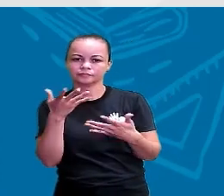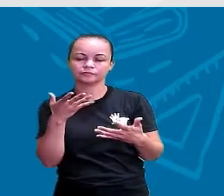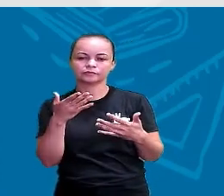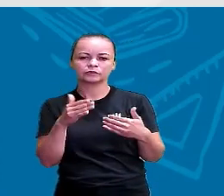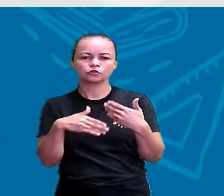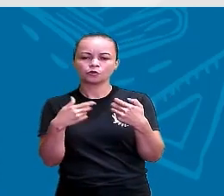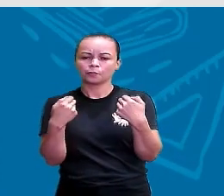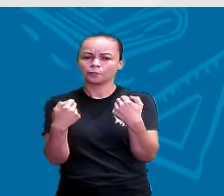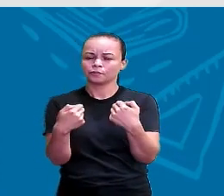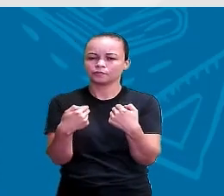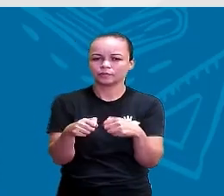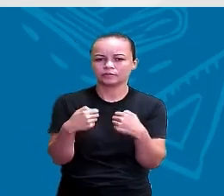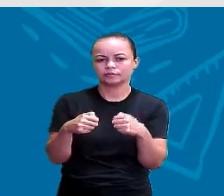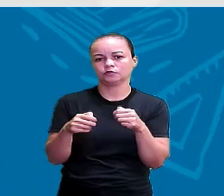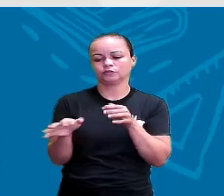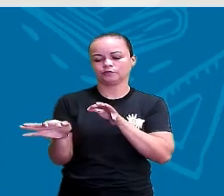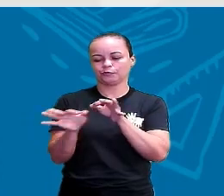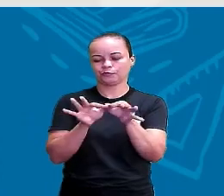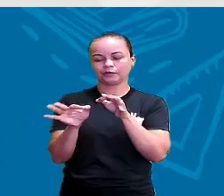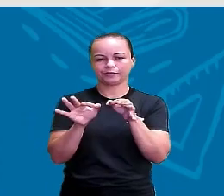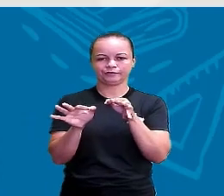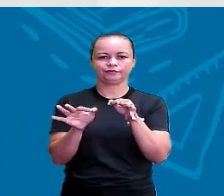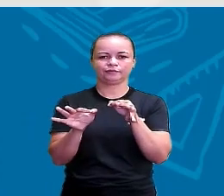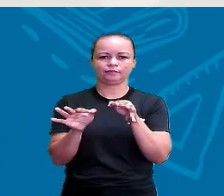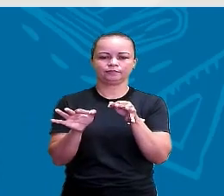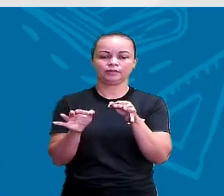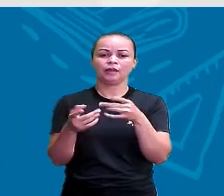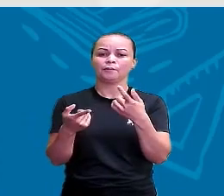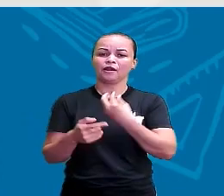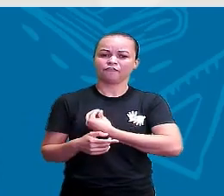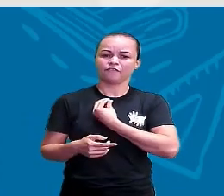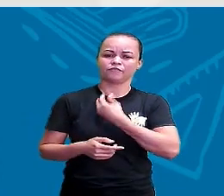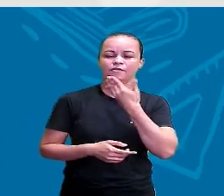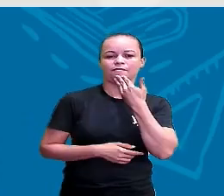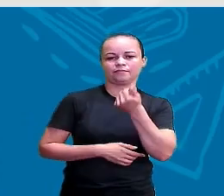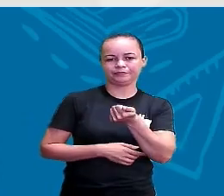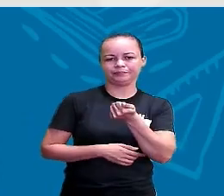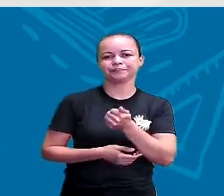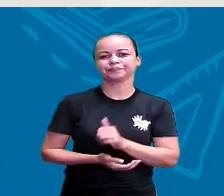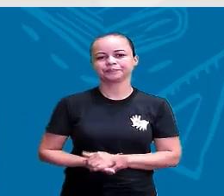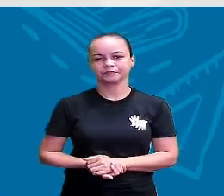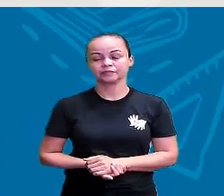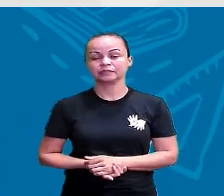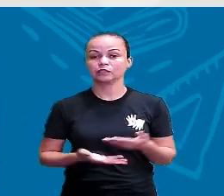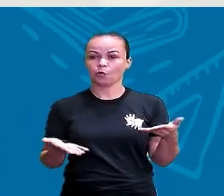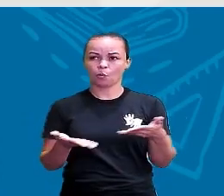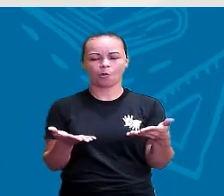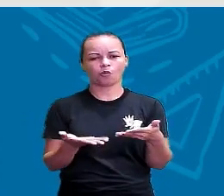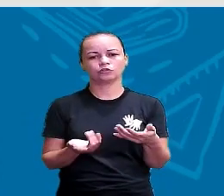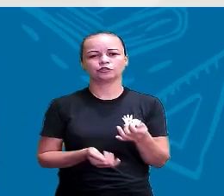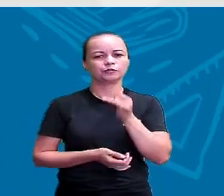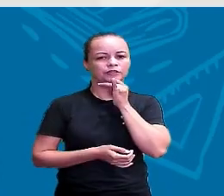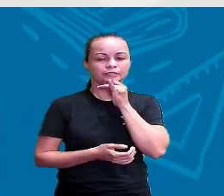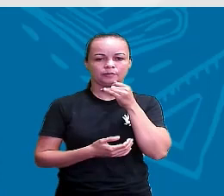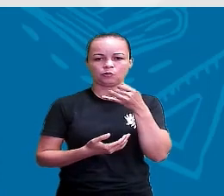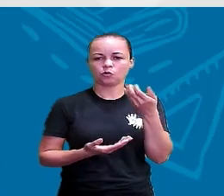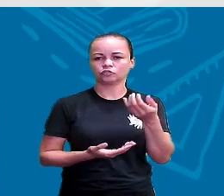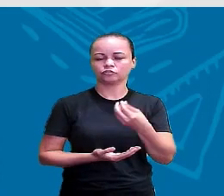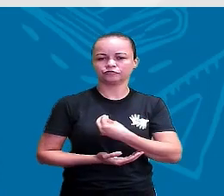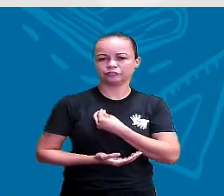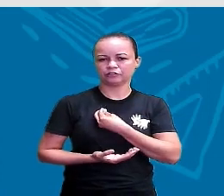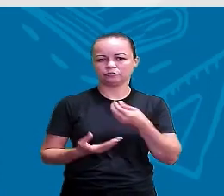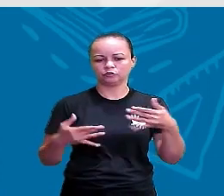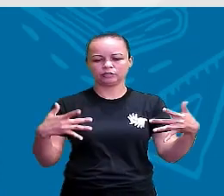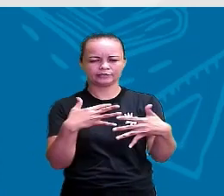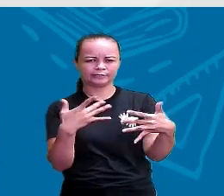houve uma necessidade de se reorganizar melhor para poder viver melhor, né? Como hoje a gente vive na cidade. Hoje a gente